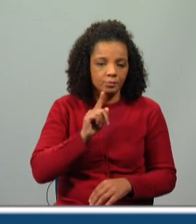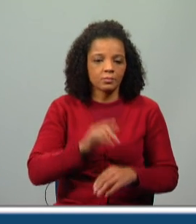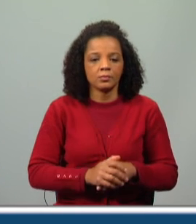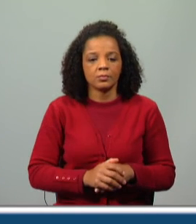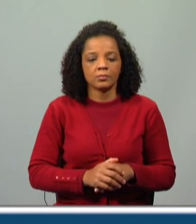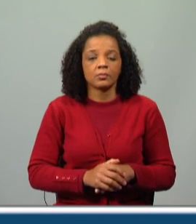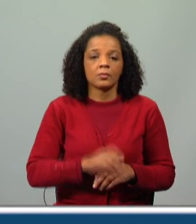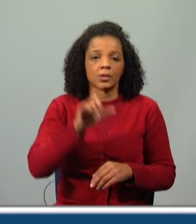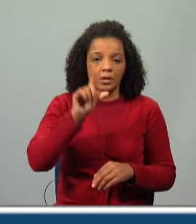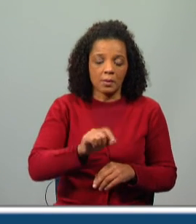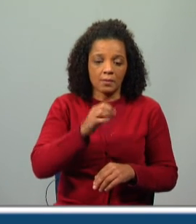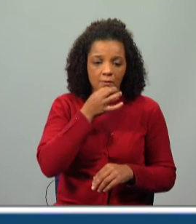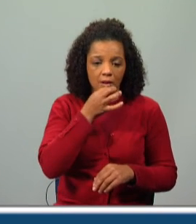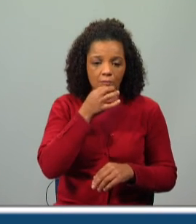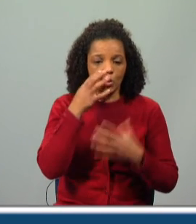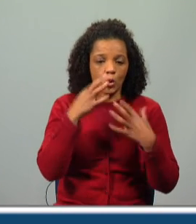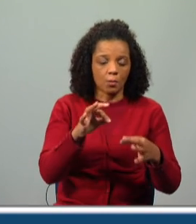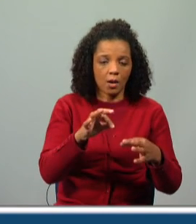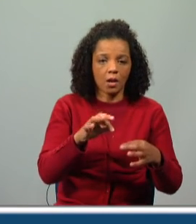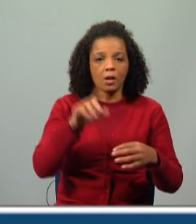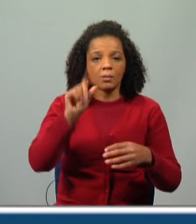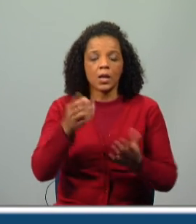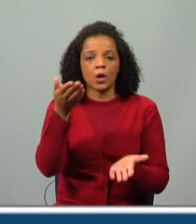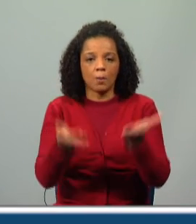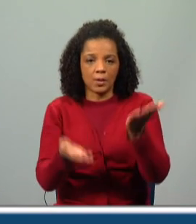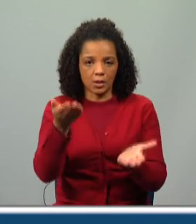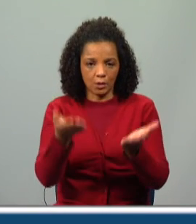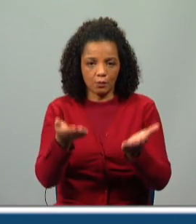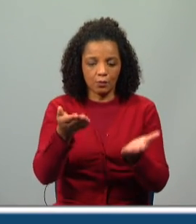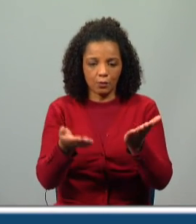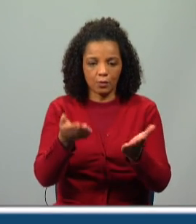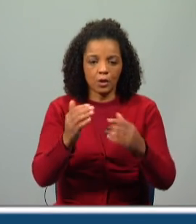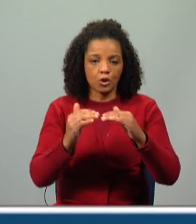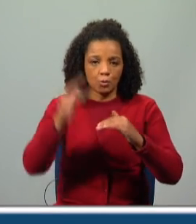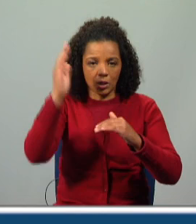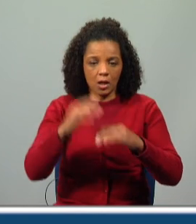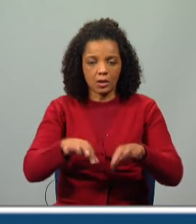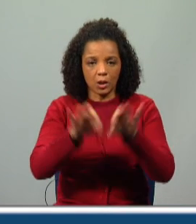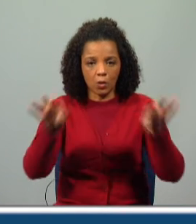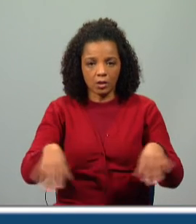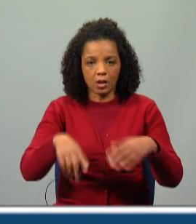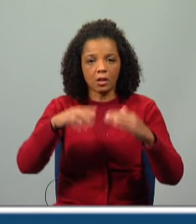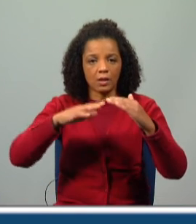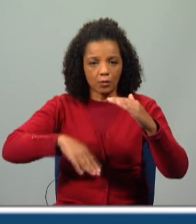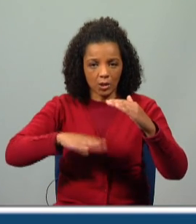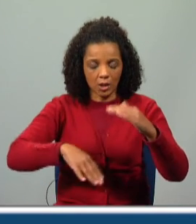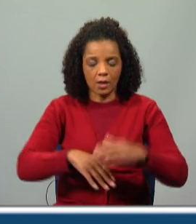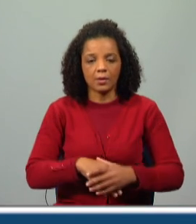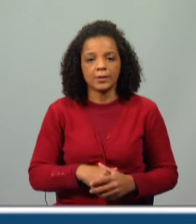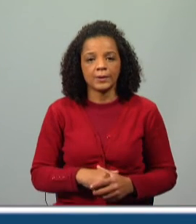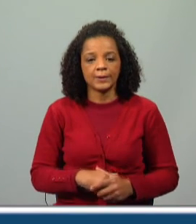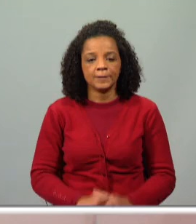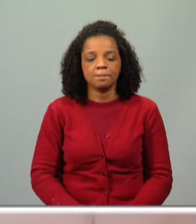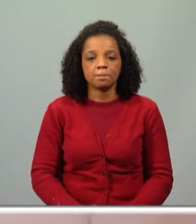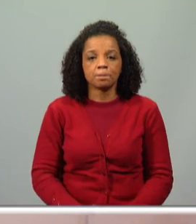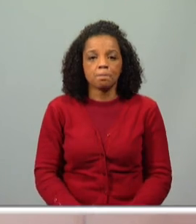feminino, o grau, falámos no grau normal e no grau comparativo de superioridade, de igualdade e inferioridade.